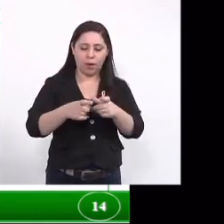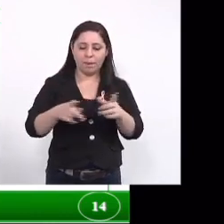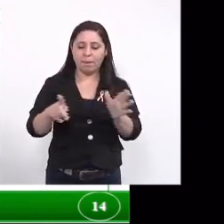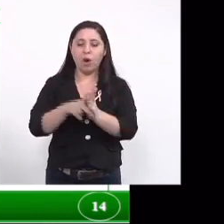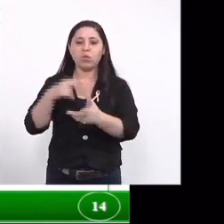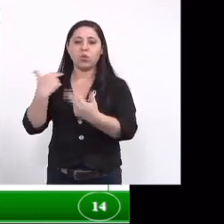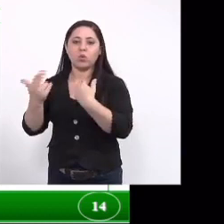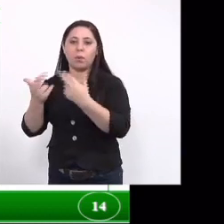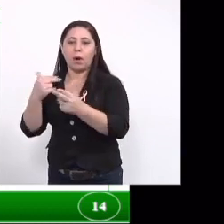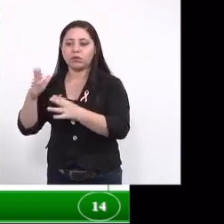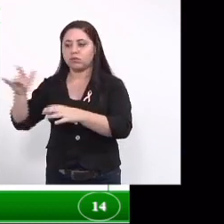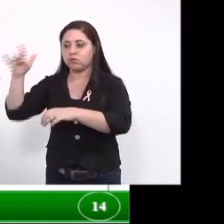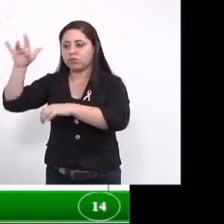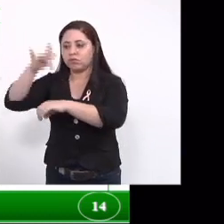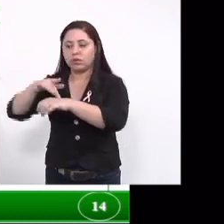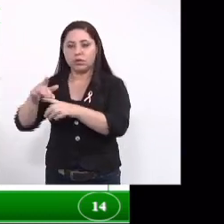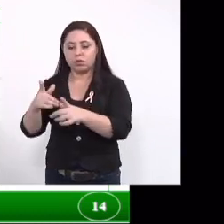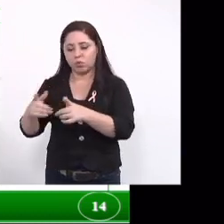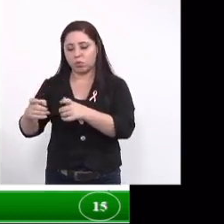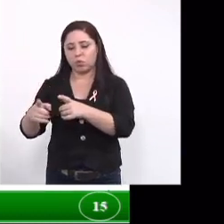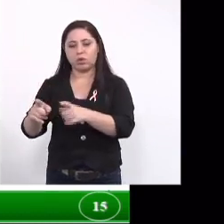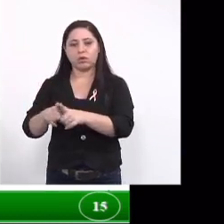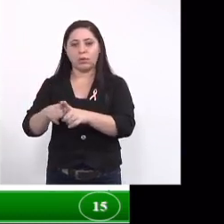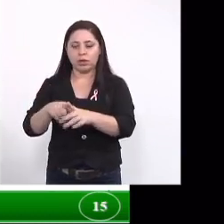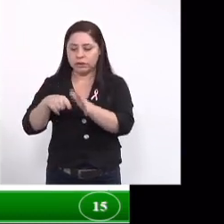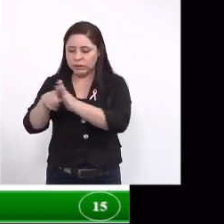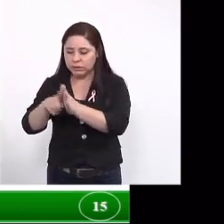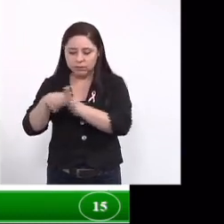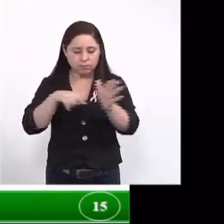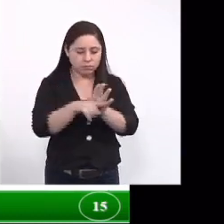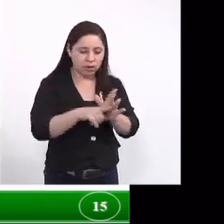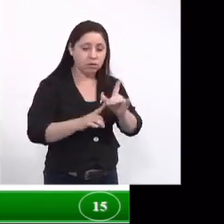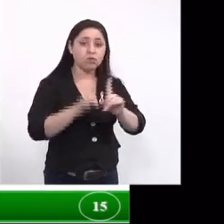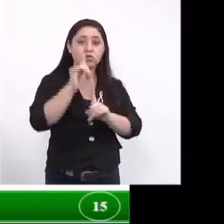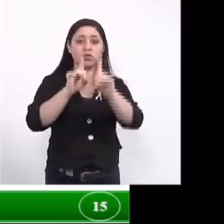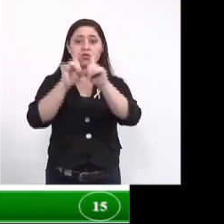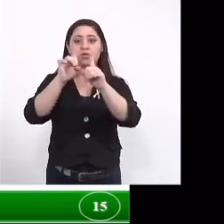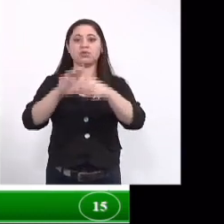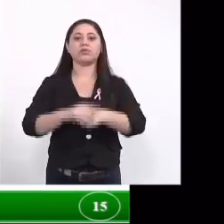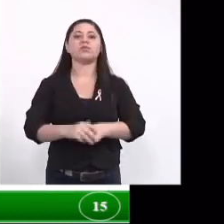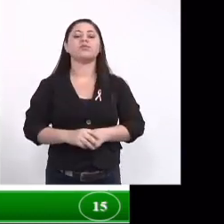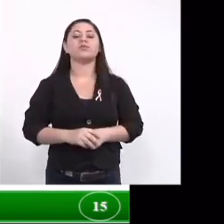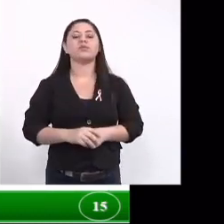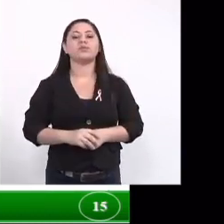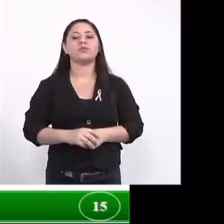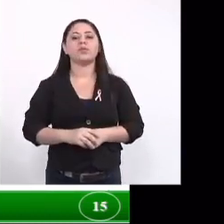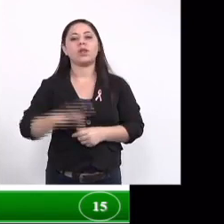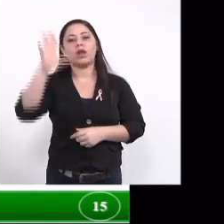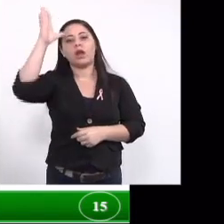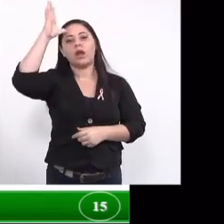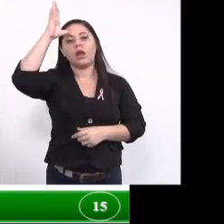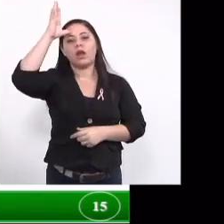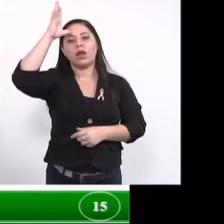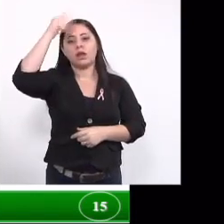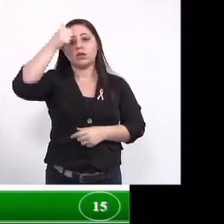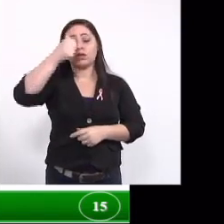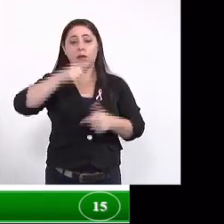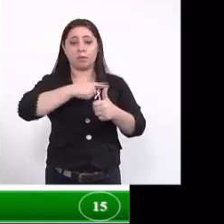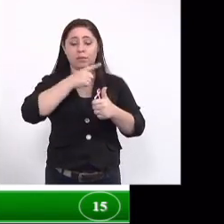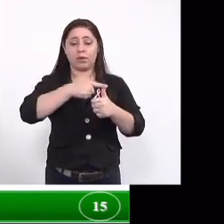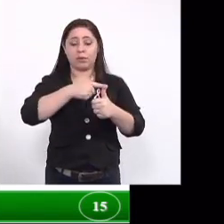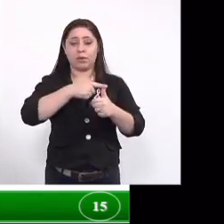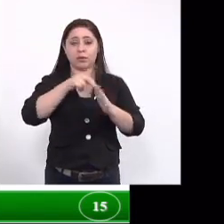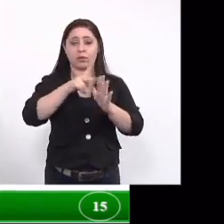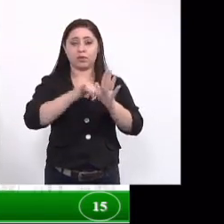urbanas e depois esses dados são analisados em programas estatísticos como resultado dessa primeira